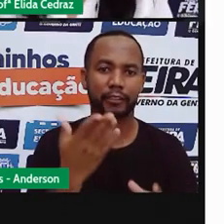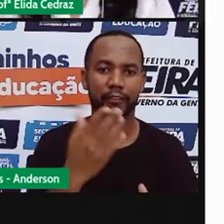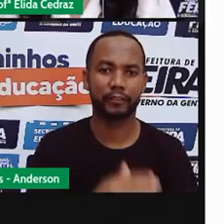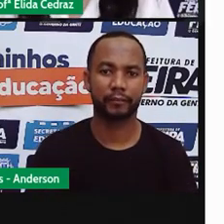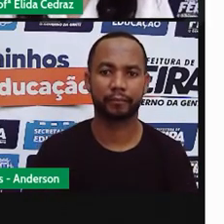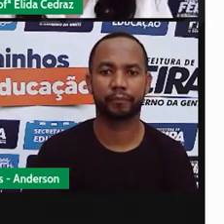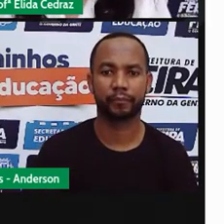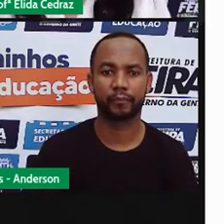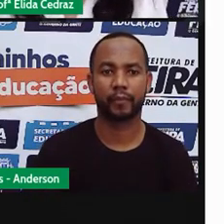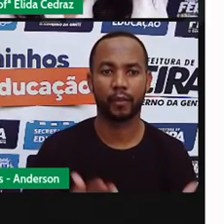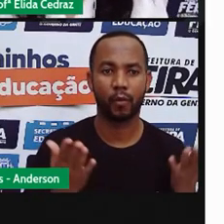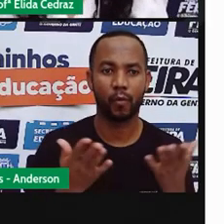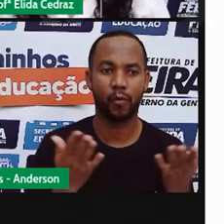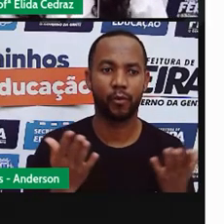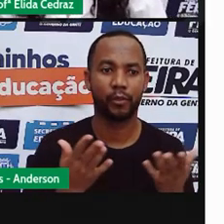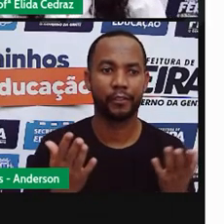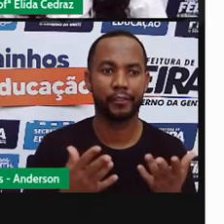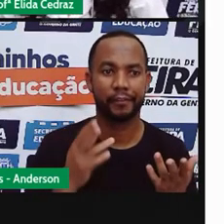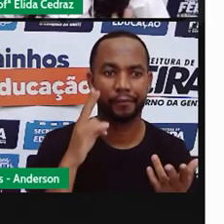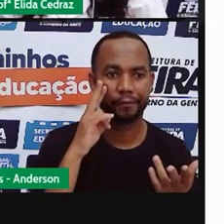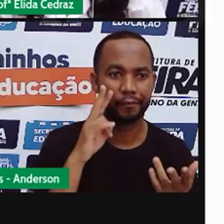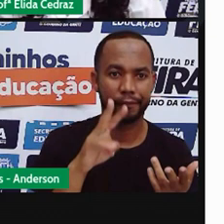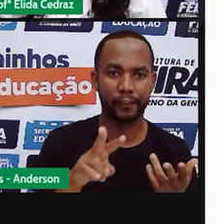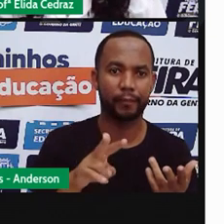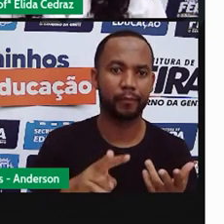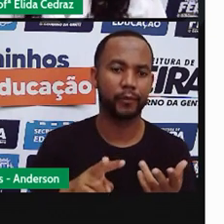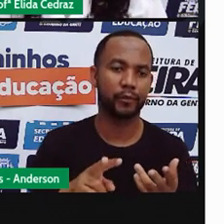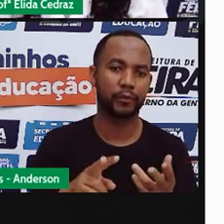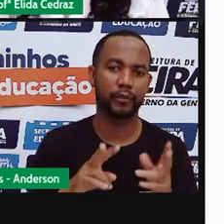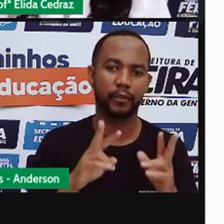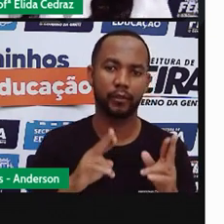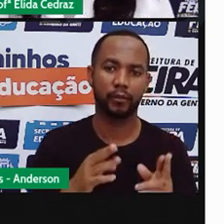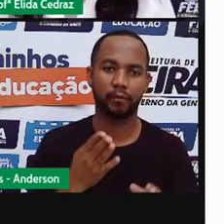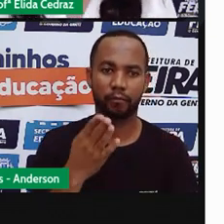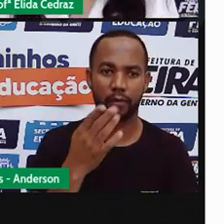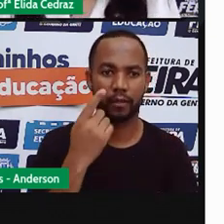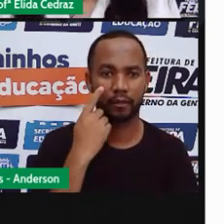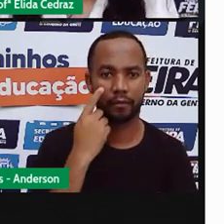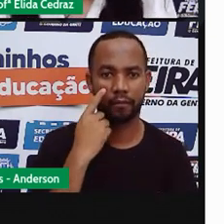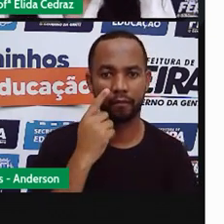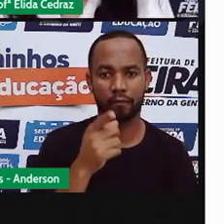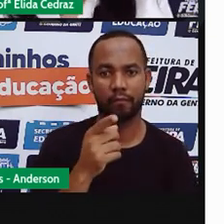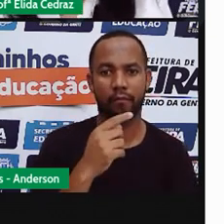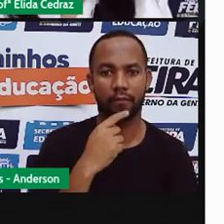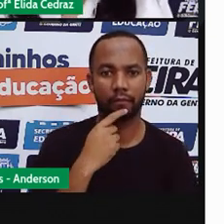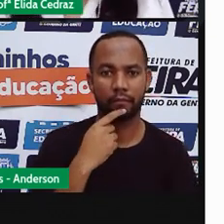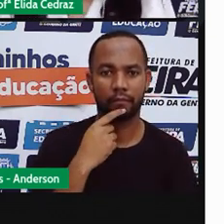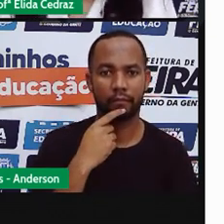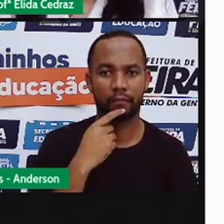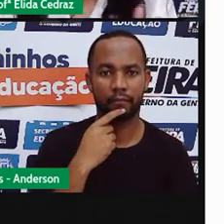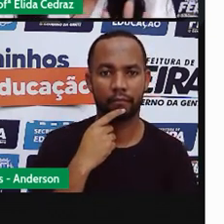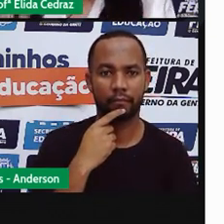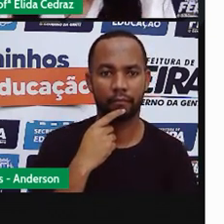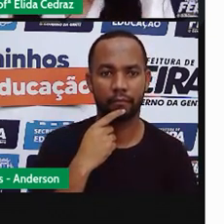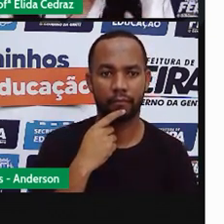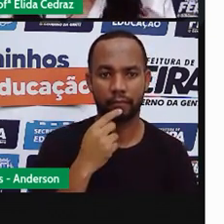Hoje, nós vemos cenas muito boas. Aqui é uma